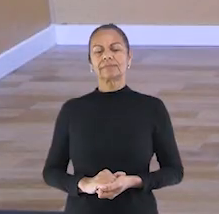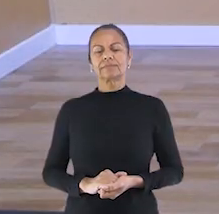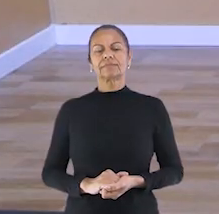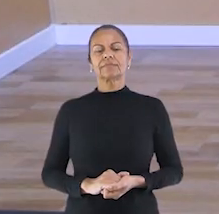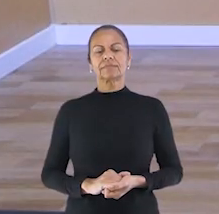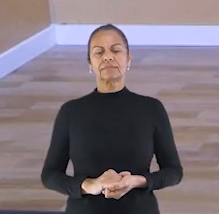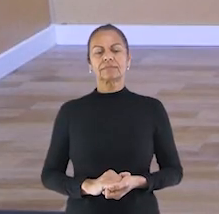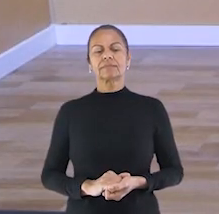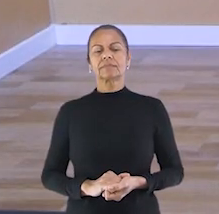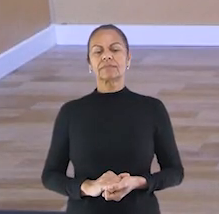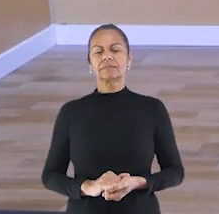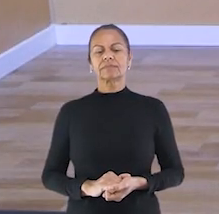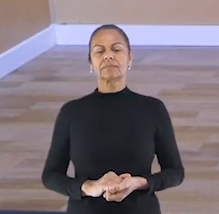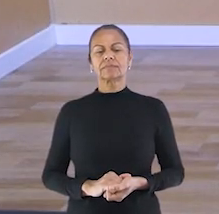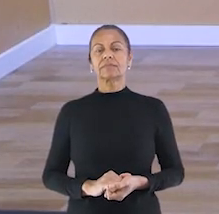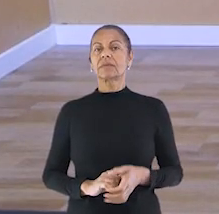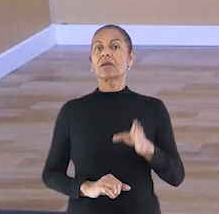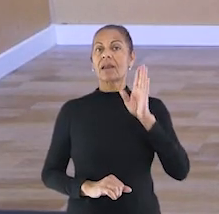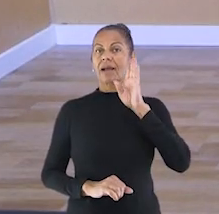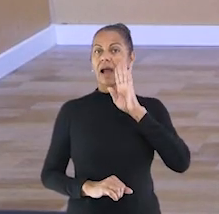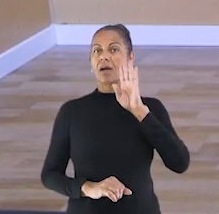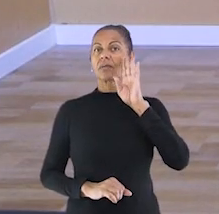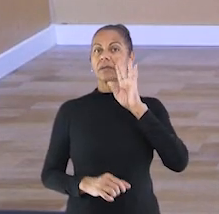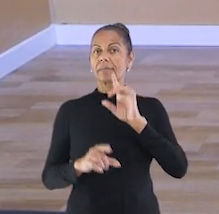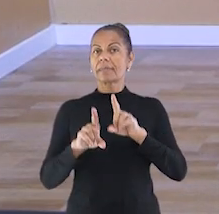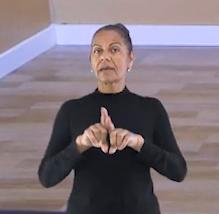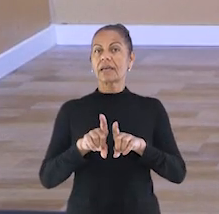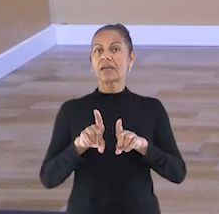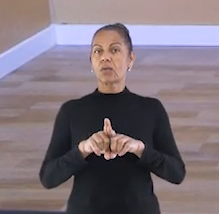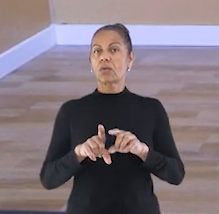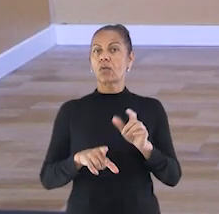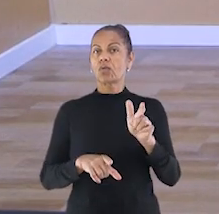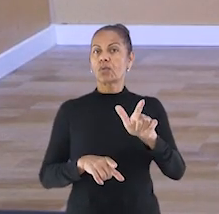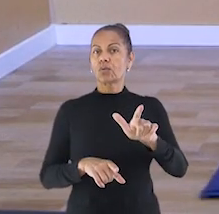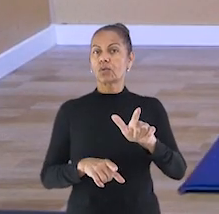Isso. Também temos um muito legal.